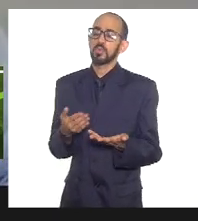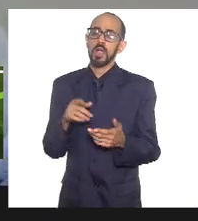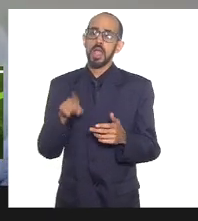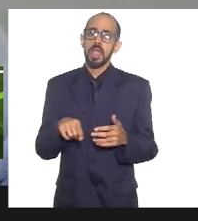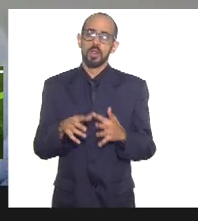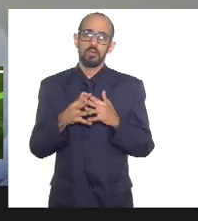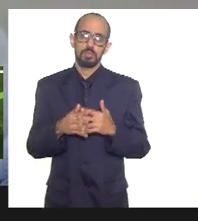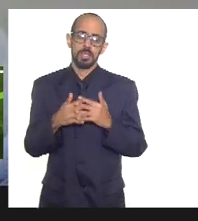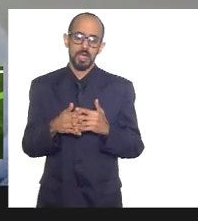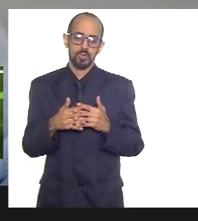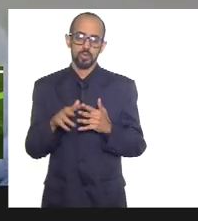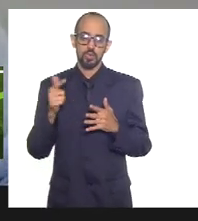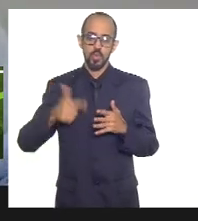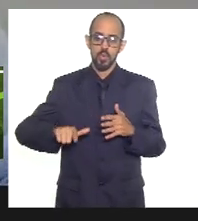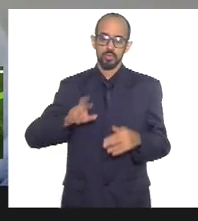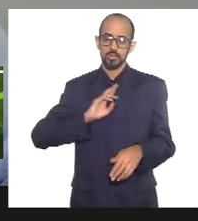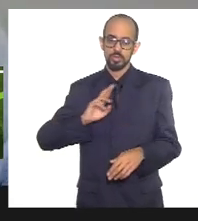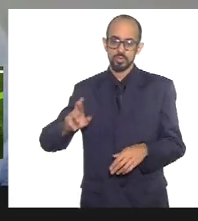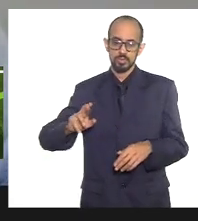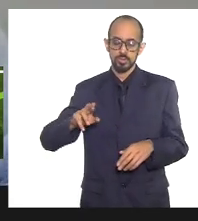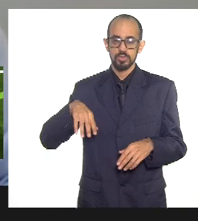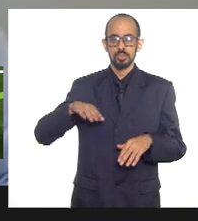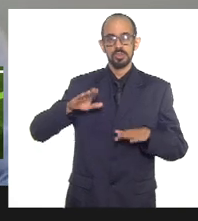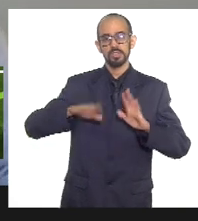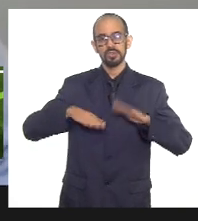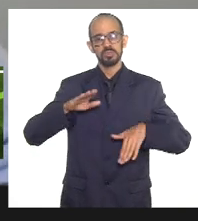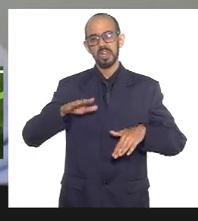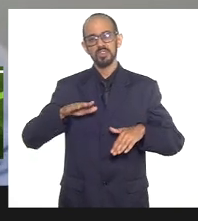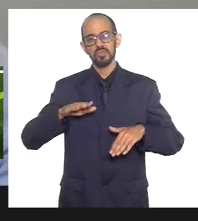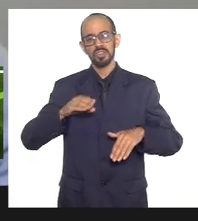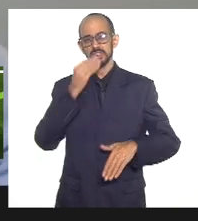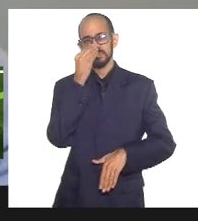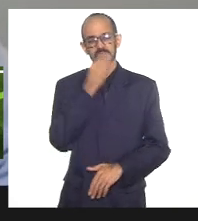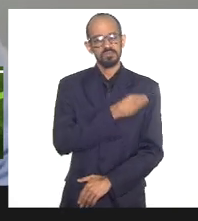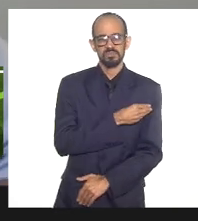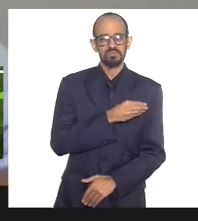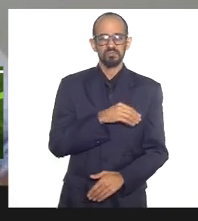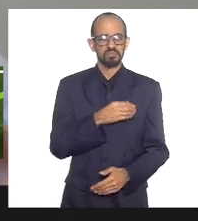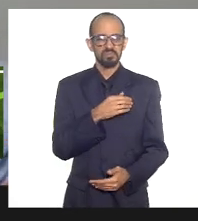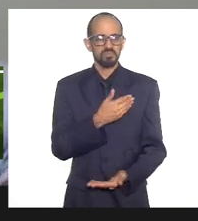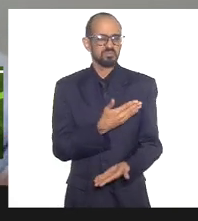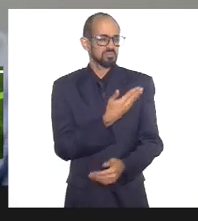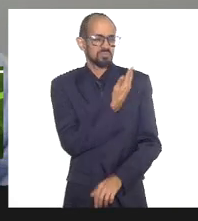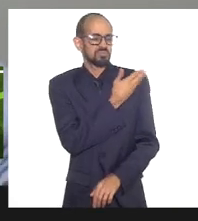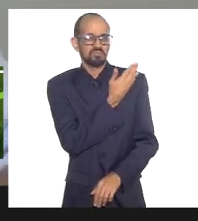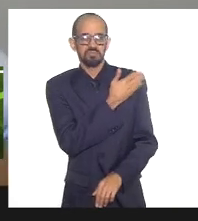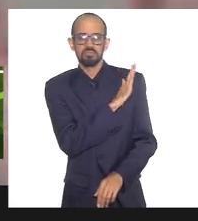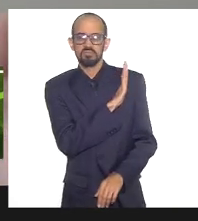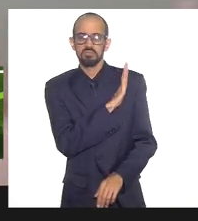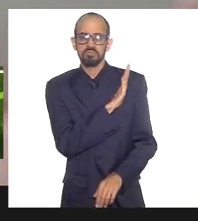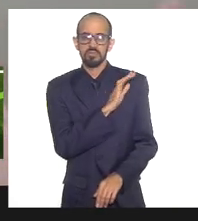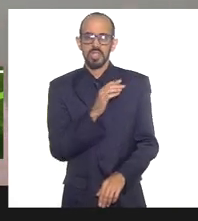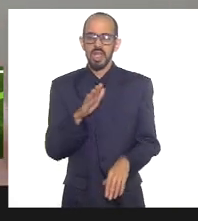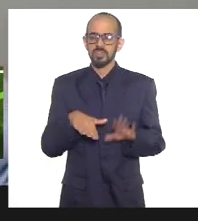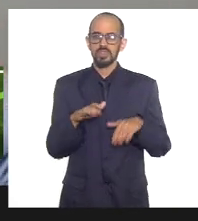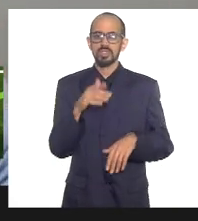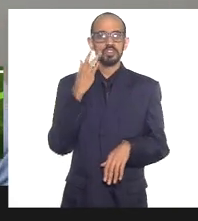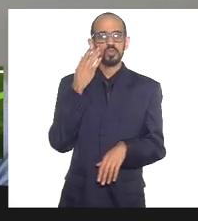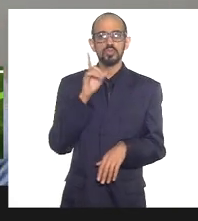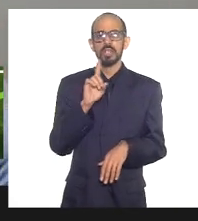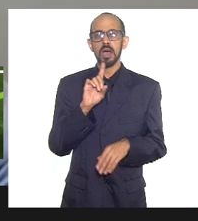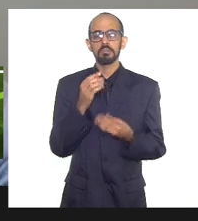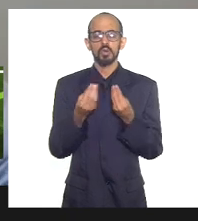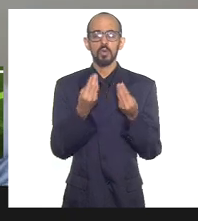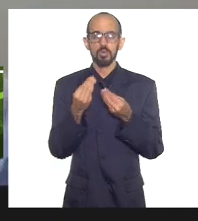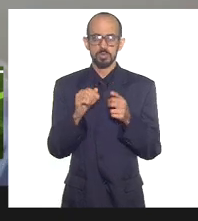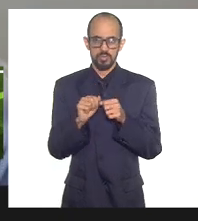em outras religiões, isso é muito banalizado, vira-se líder religioso por um processo que a gente nem sabe bem como é que é, então isso me